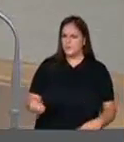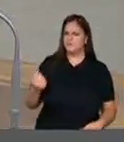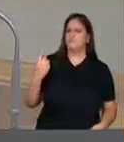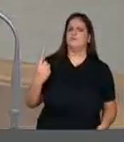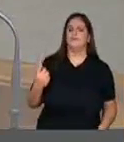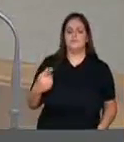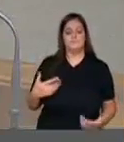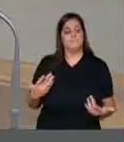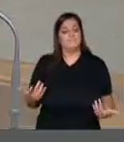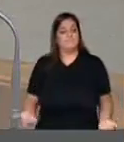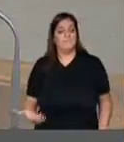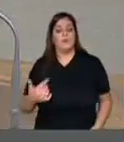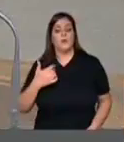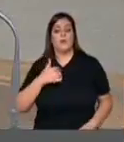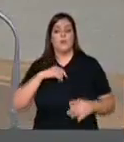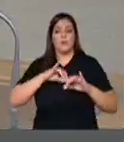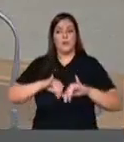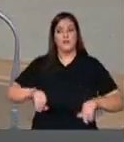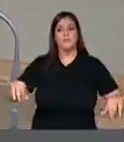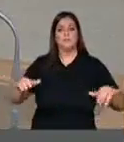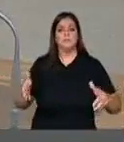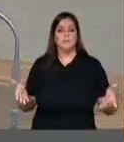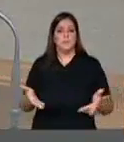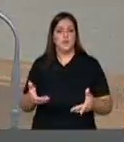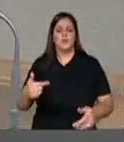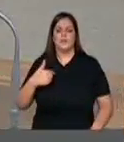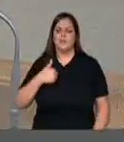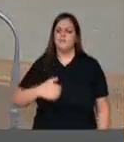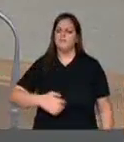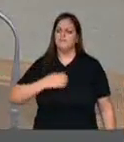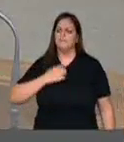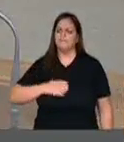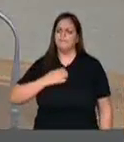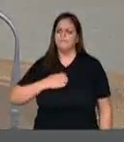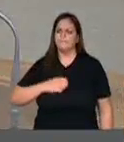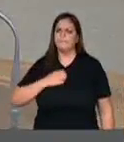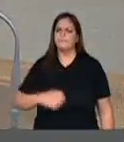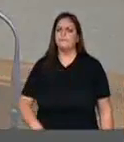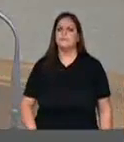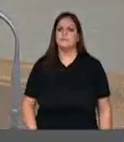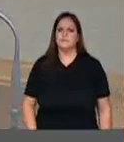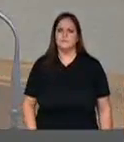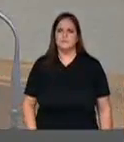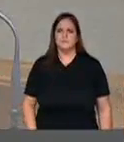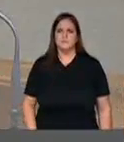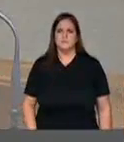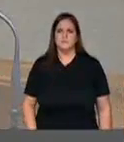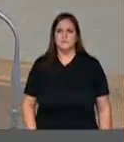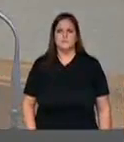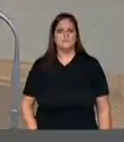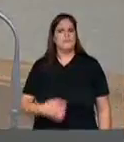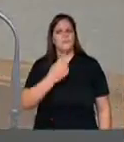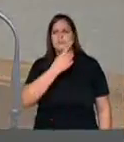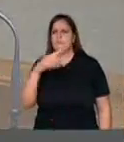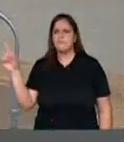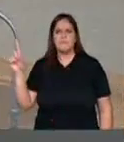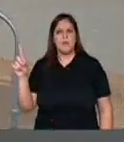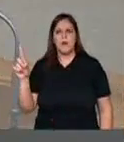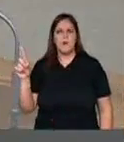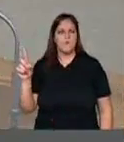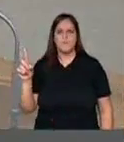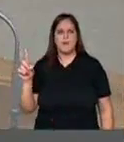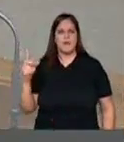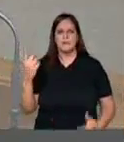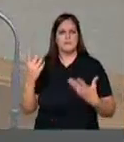senhor presidente, registrar aqui a minha indignação e declarar não recebido,